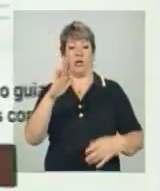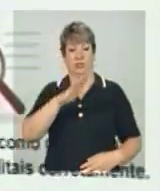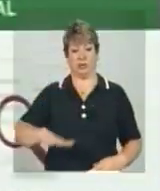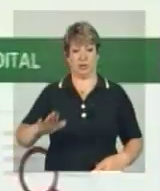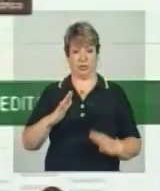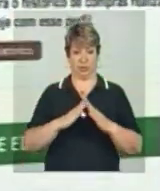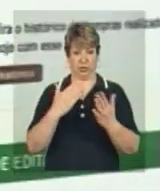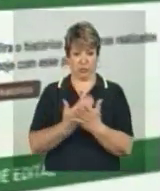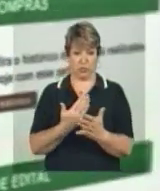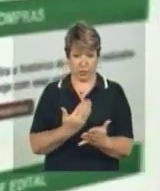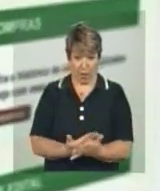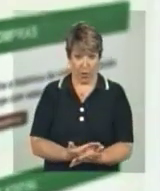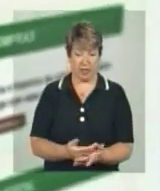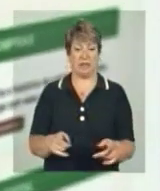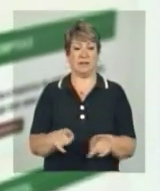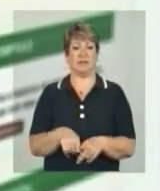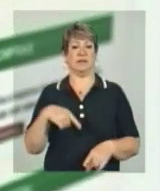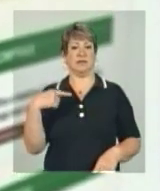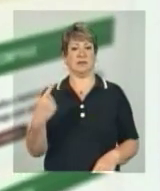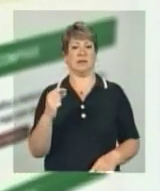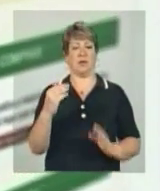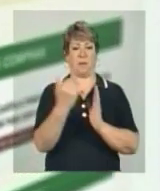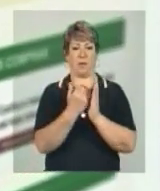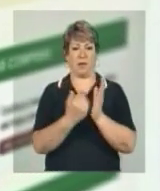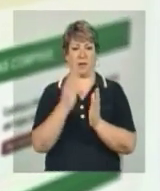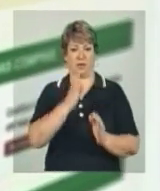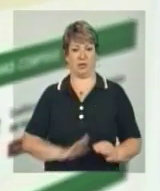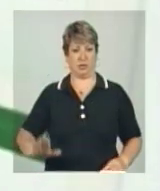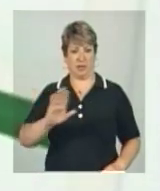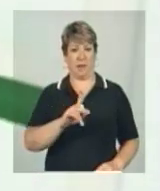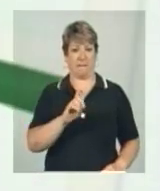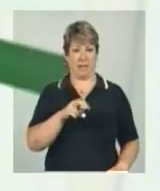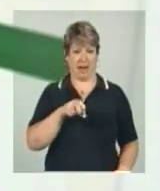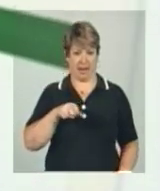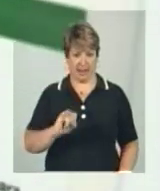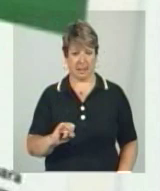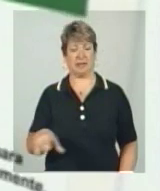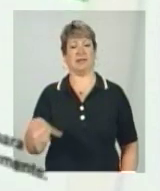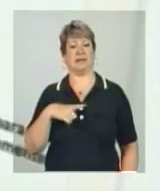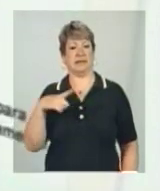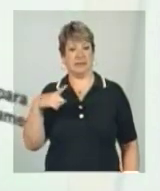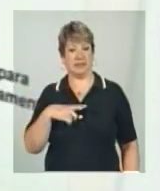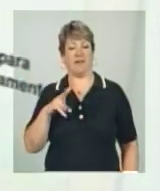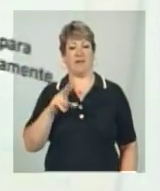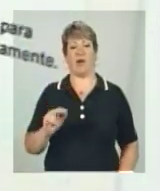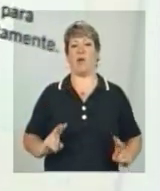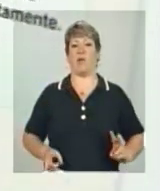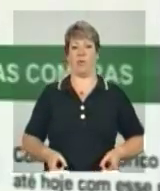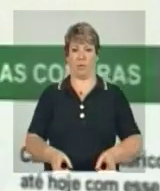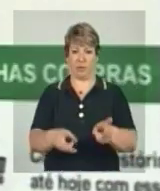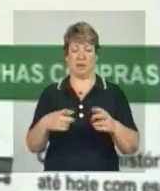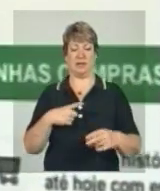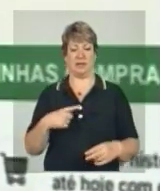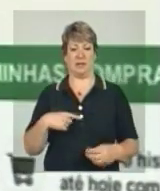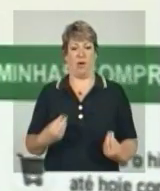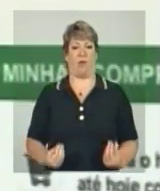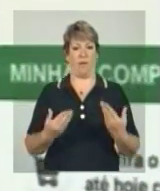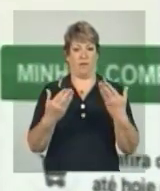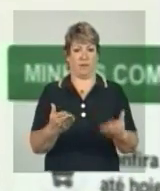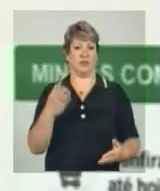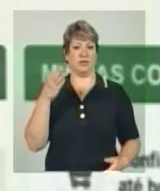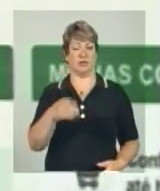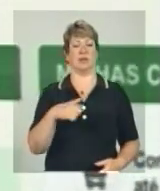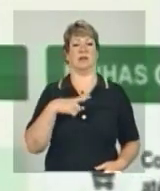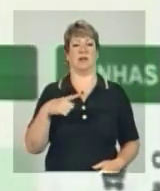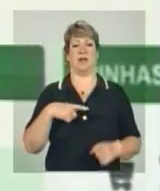Gestores do Programa Nacional de Alimentação Escolar, o PNAE, vão ter acesso direto à oferta de produtos da